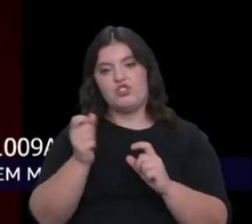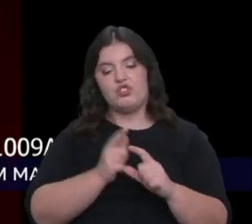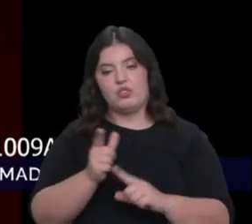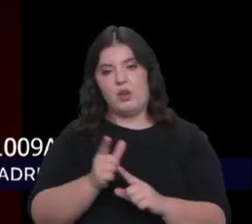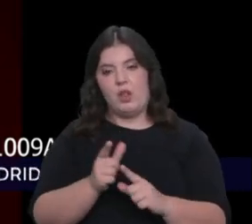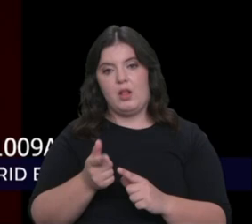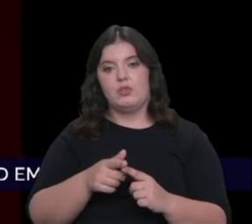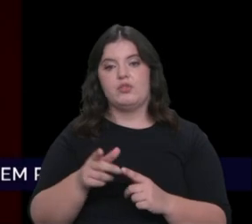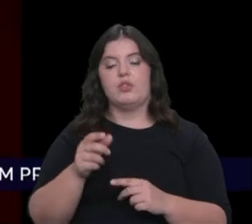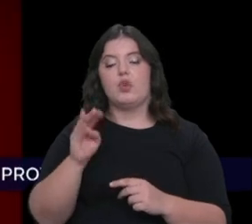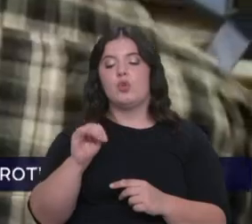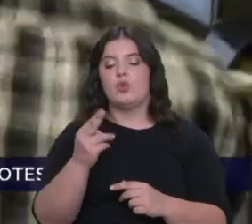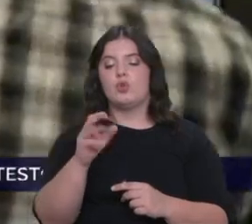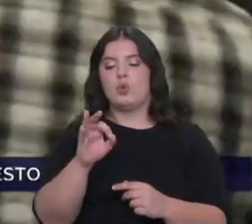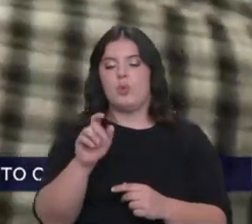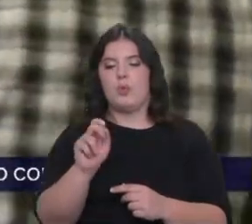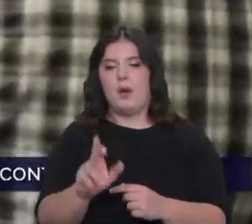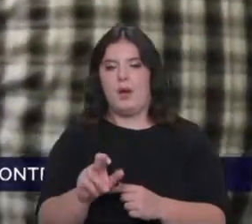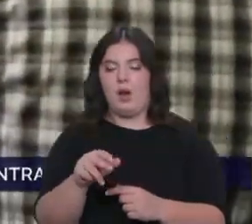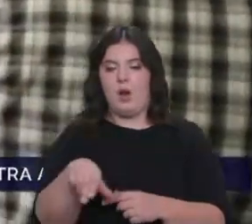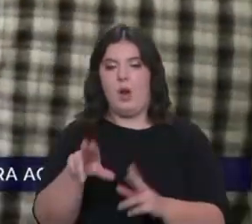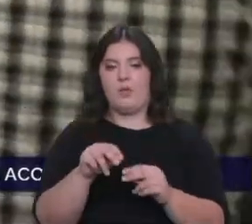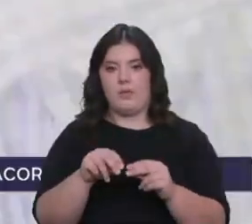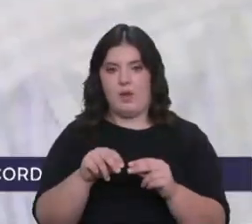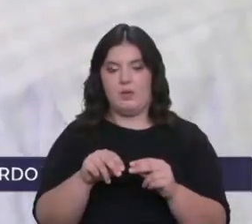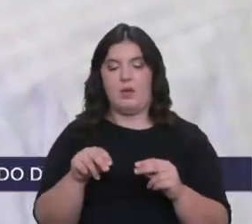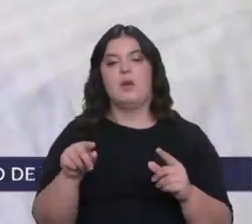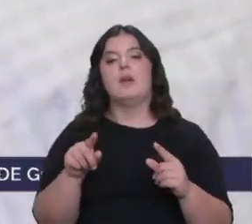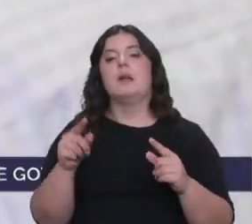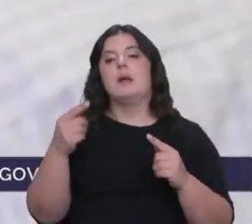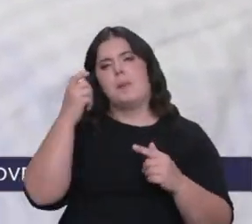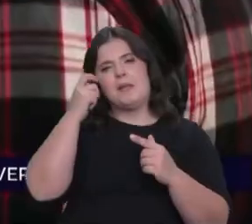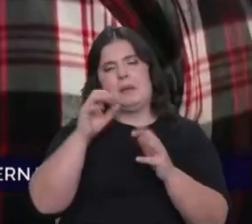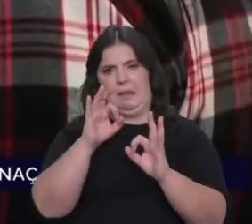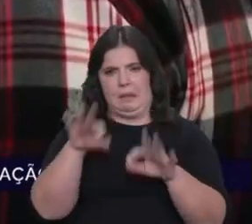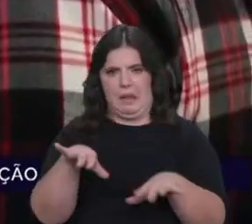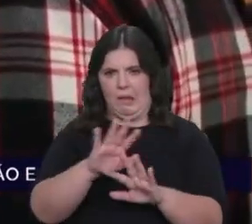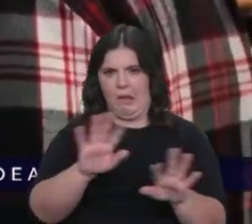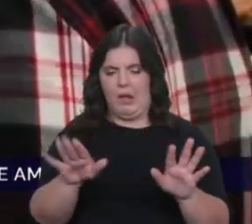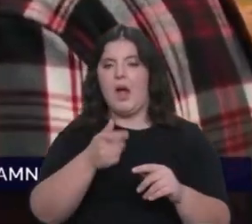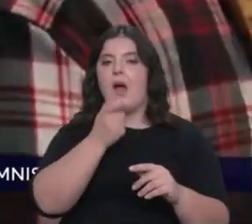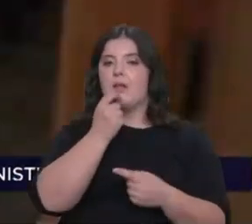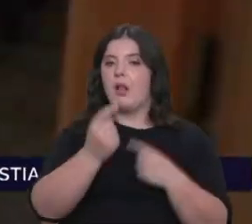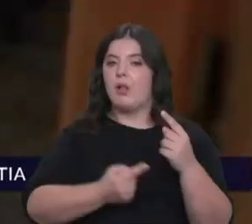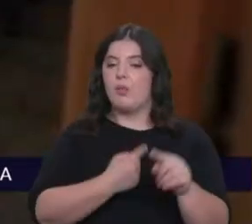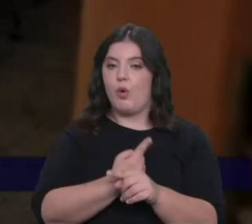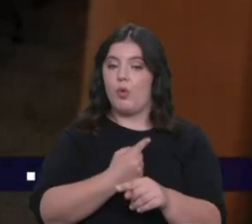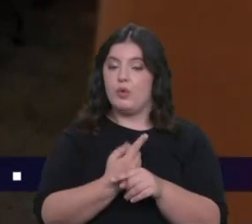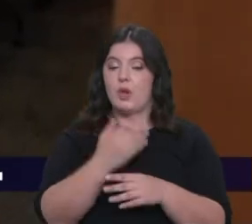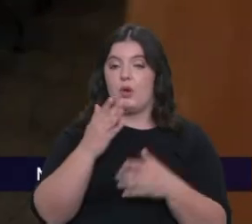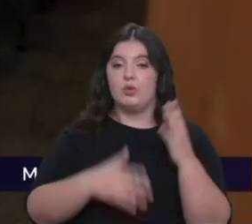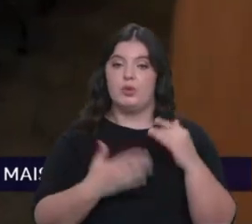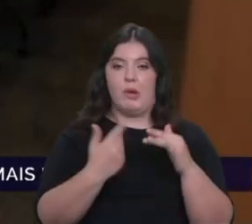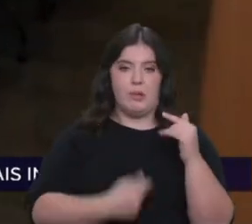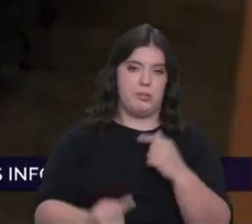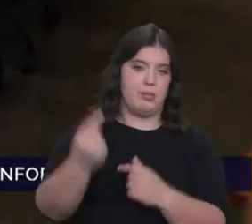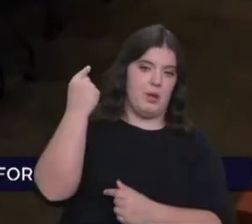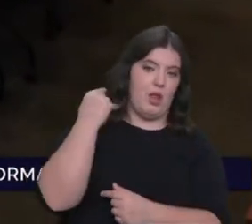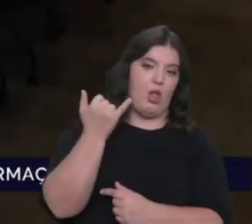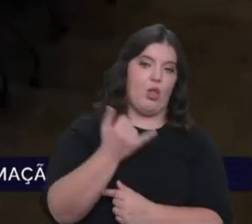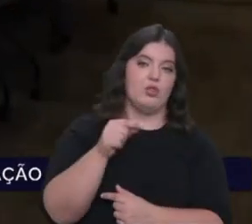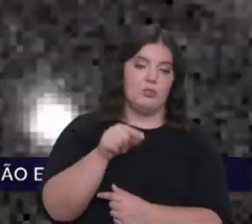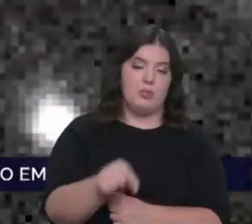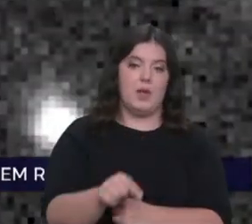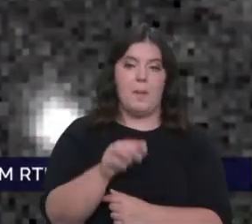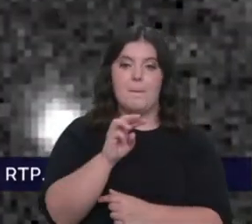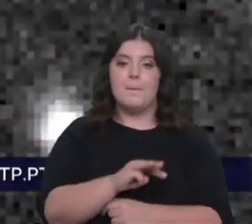as conhecidas supernovas. Que, e o pensamento é mais ou menos este, se algo que aconteceu há 2 mil milhões de anos, há 2 mil milhões